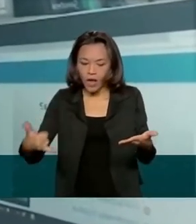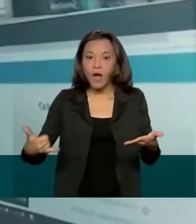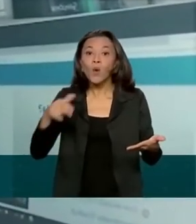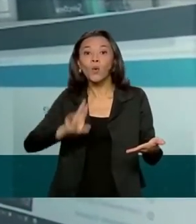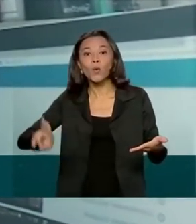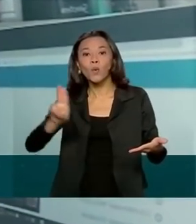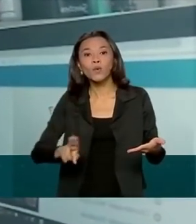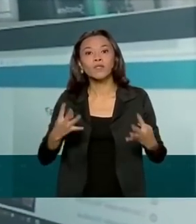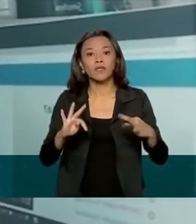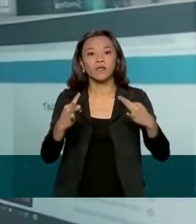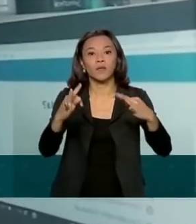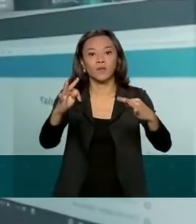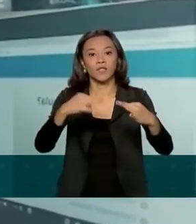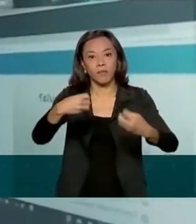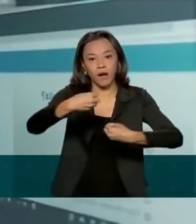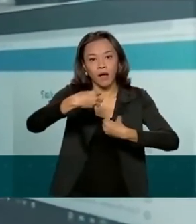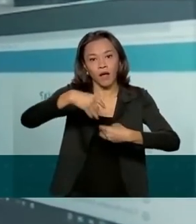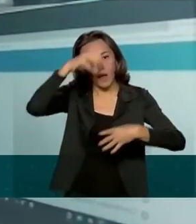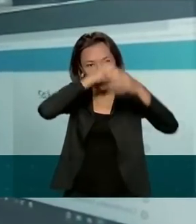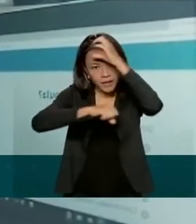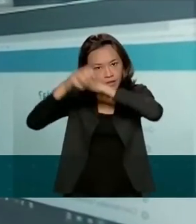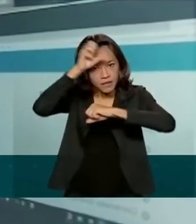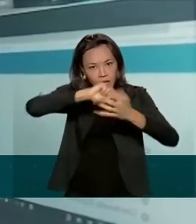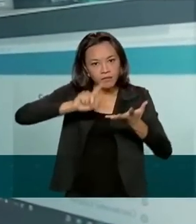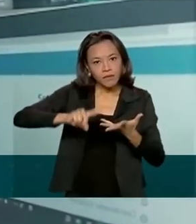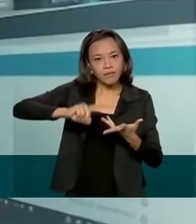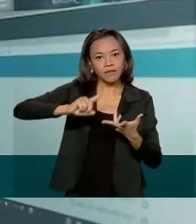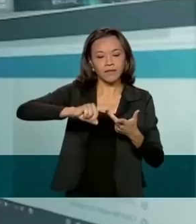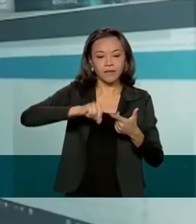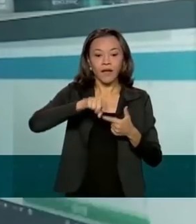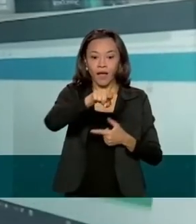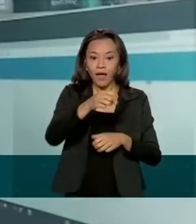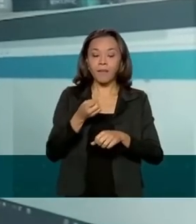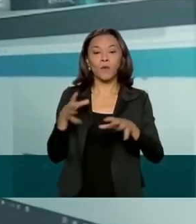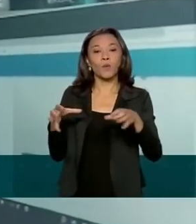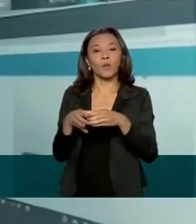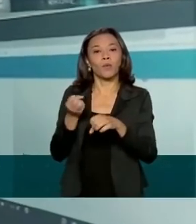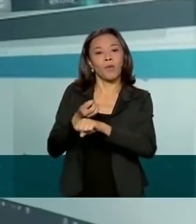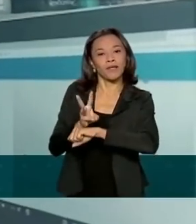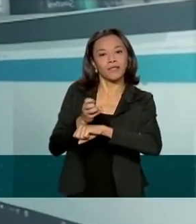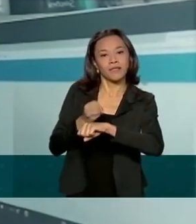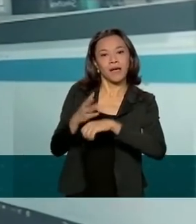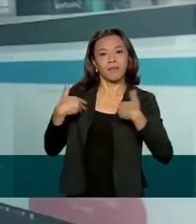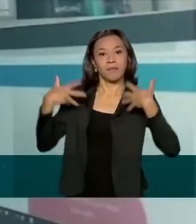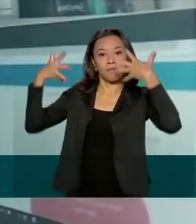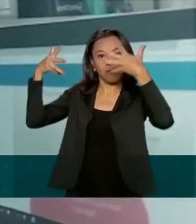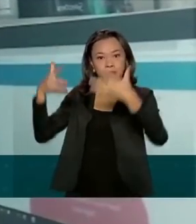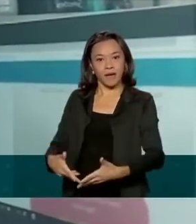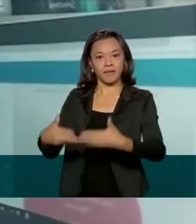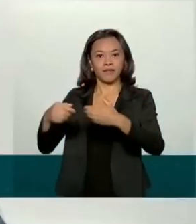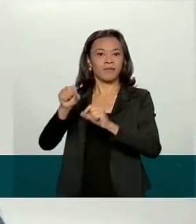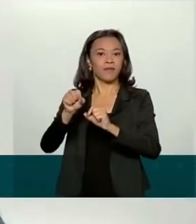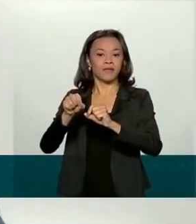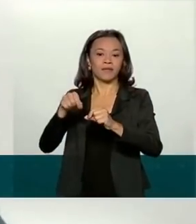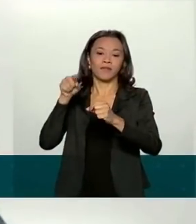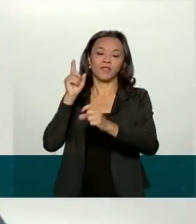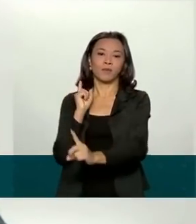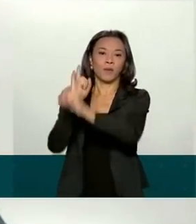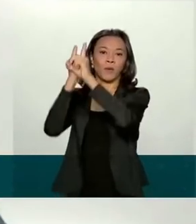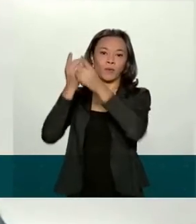do dia a dia para se capacitar. É pelo WhatsApp que ela está participando da jornada online em primeira infância.